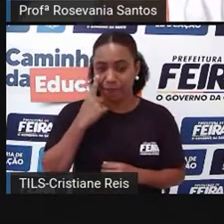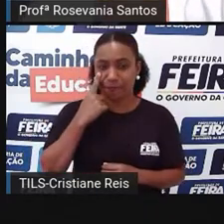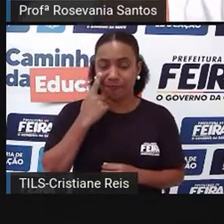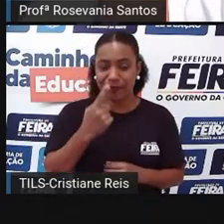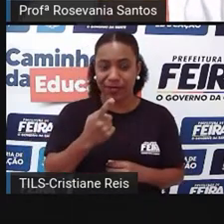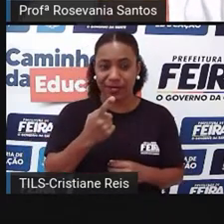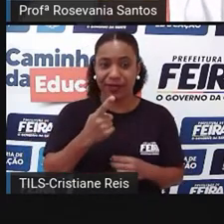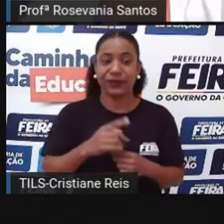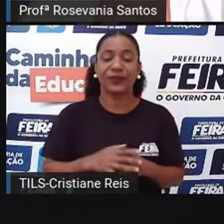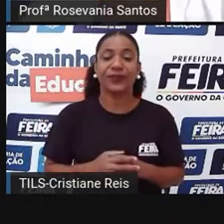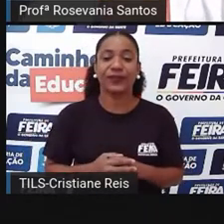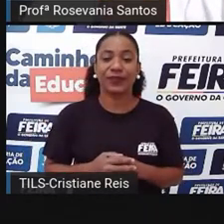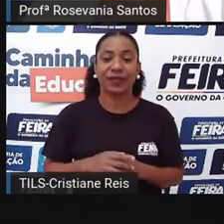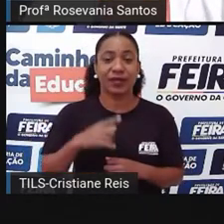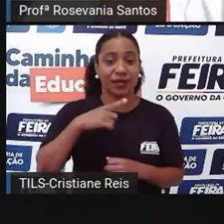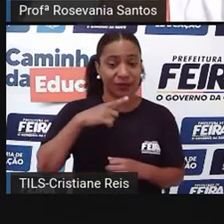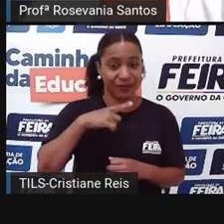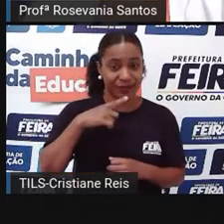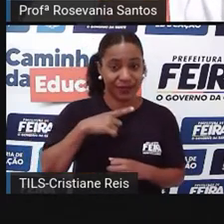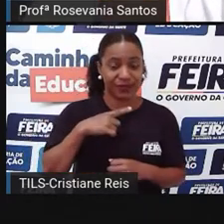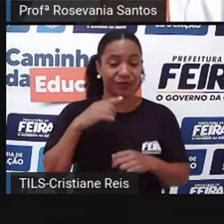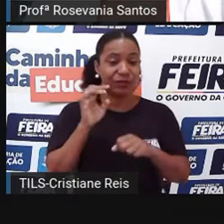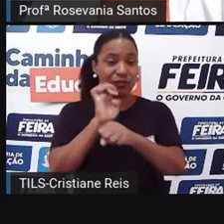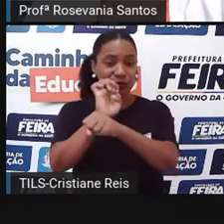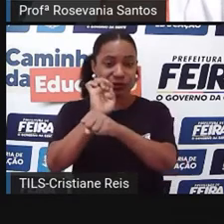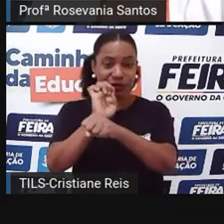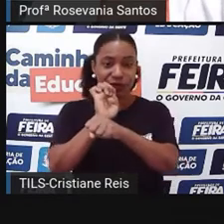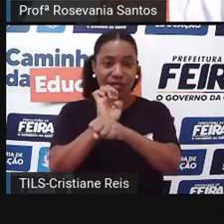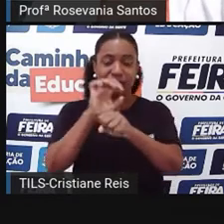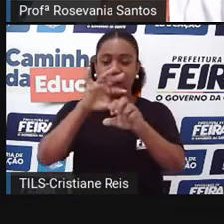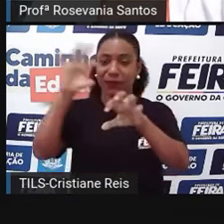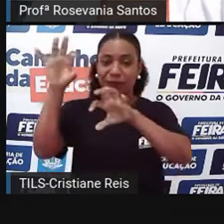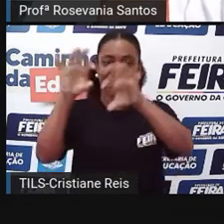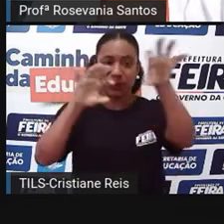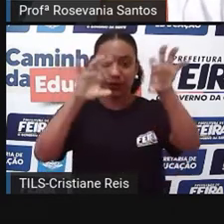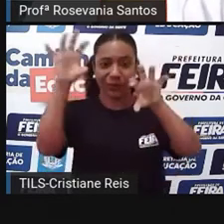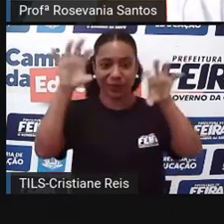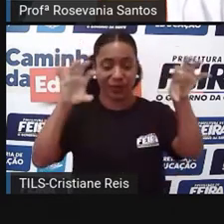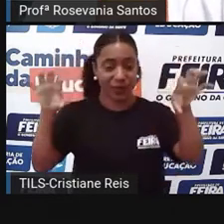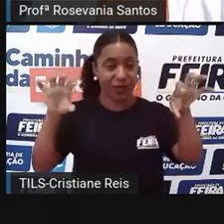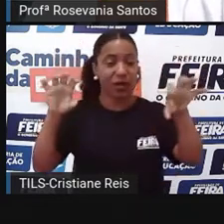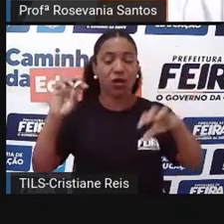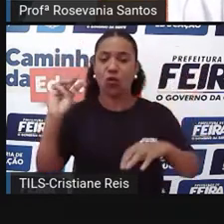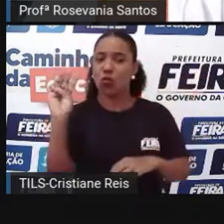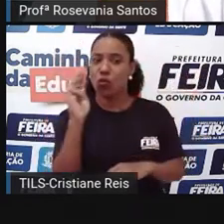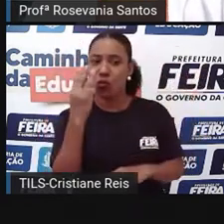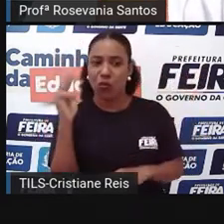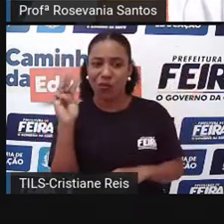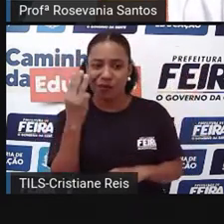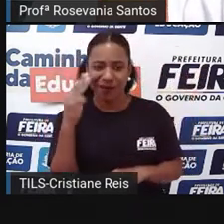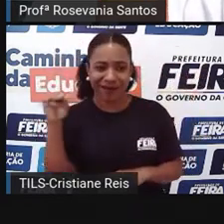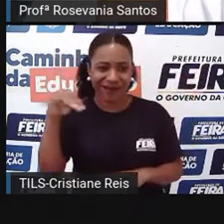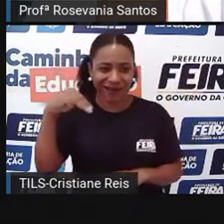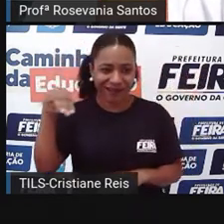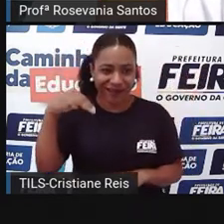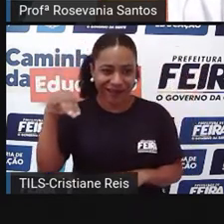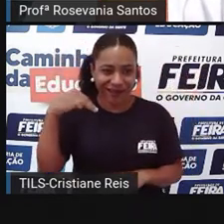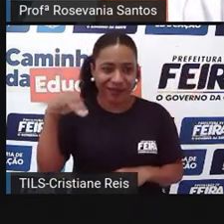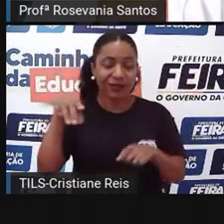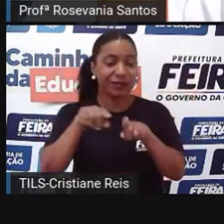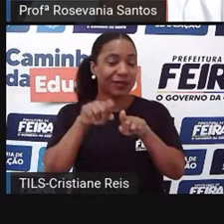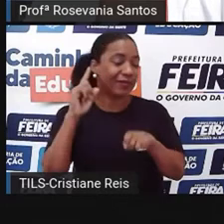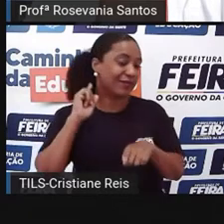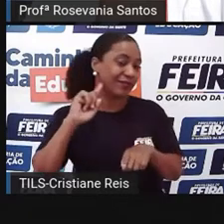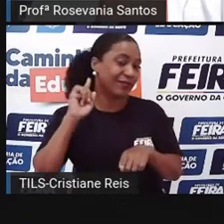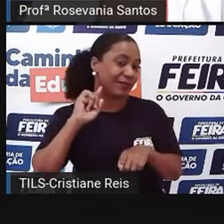aqui que ela não segue o limite dos estados, né, a gente percebe, principalmente, aqui na região do Maranhão, na região aqui de Minas Gerais, ó, que ele não para